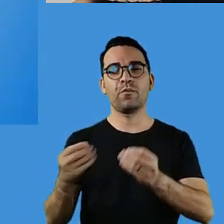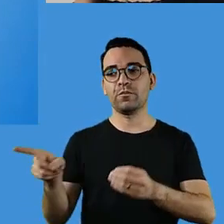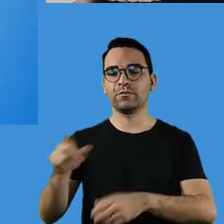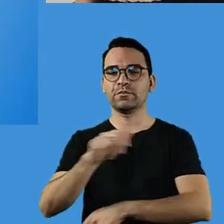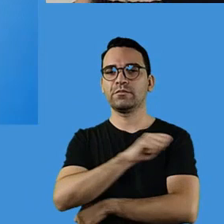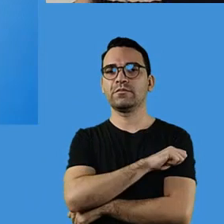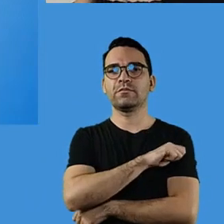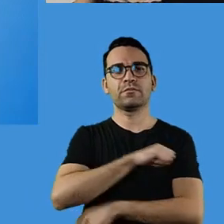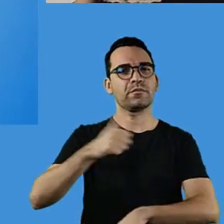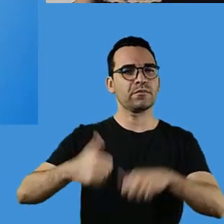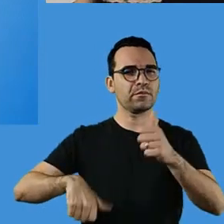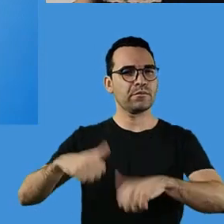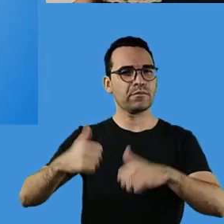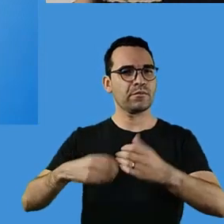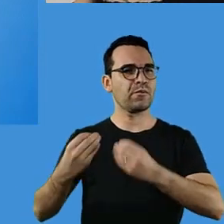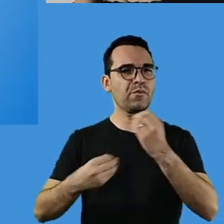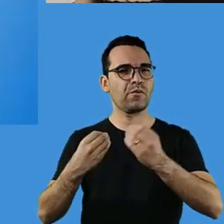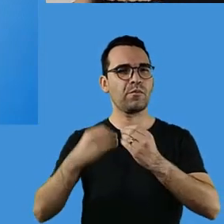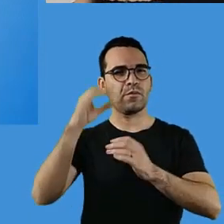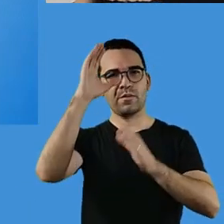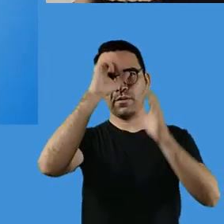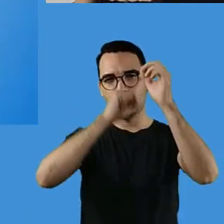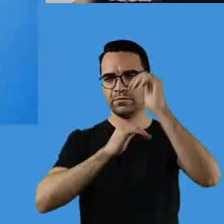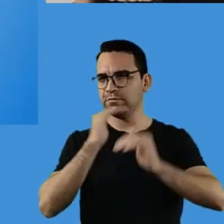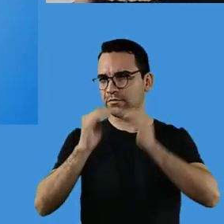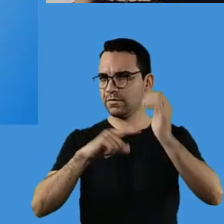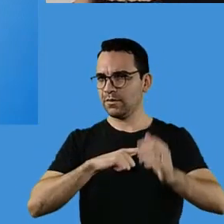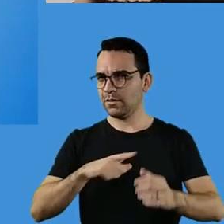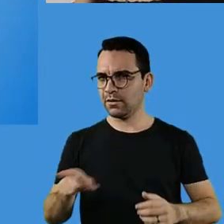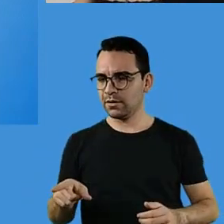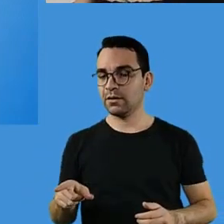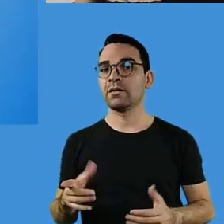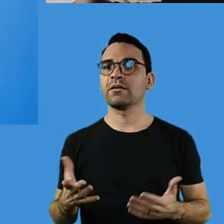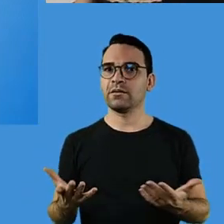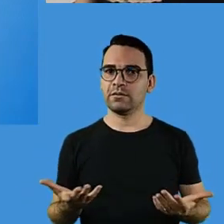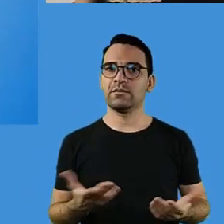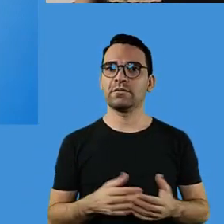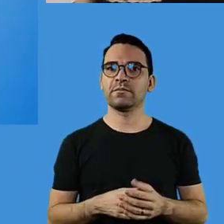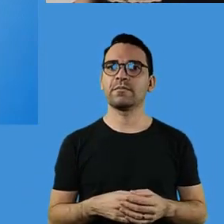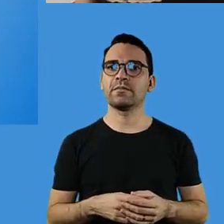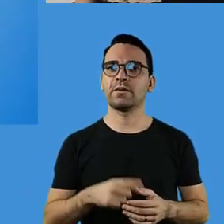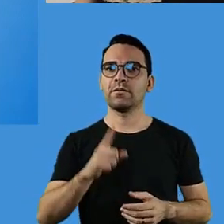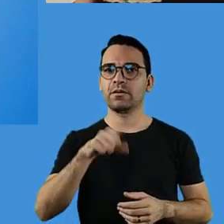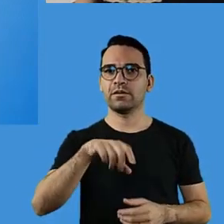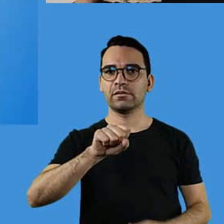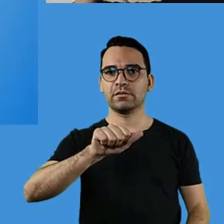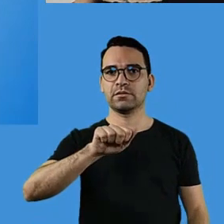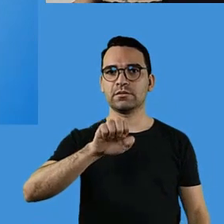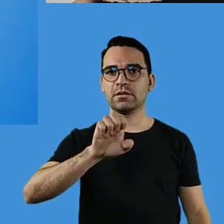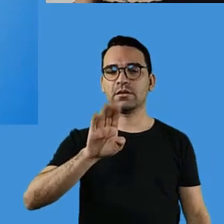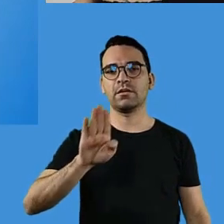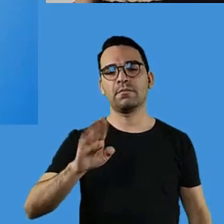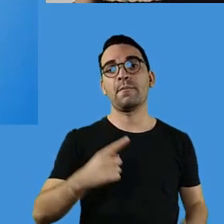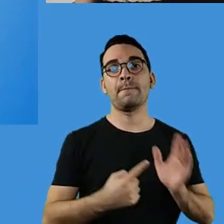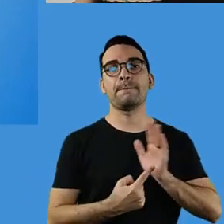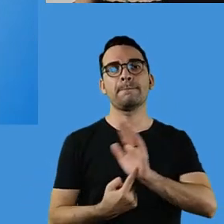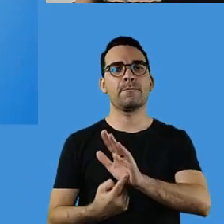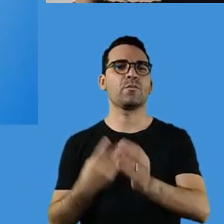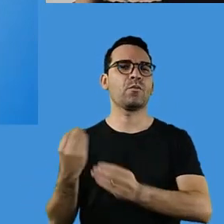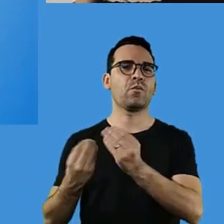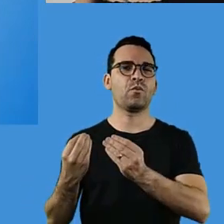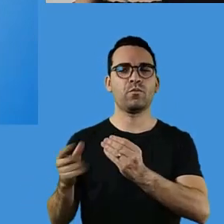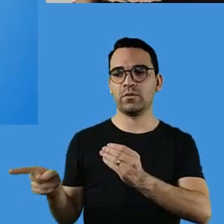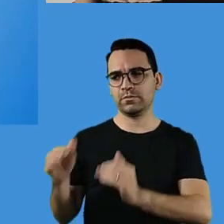estabelecidos, estão sendo discutidos, estudados, mas ele é um dos indicadores que pode ser usado.